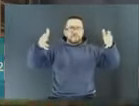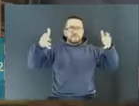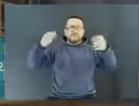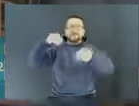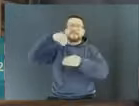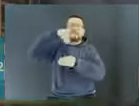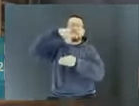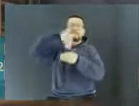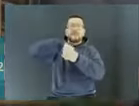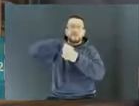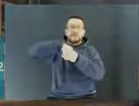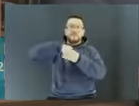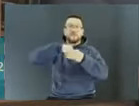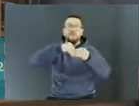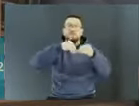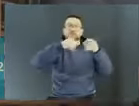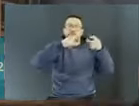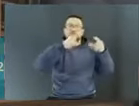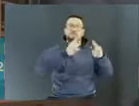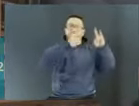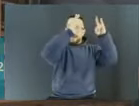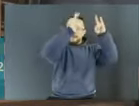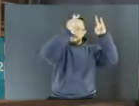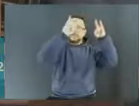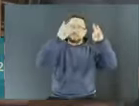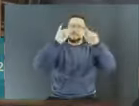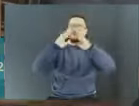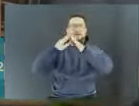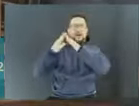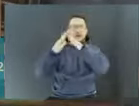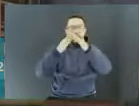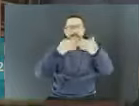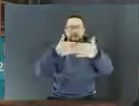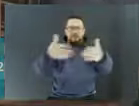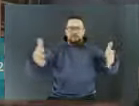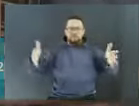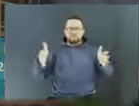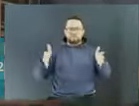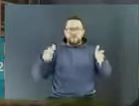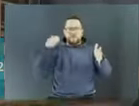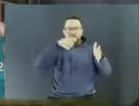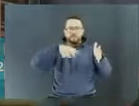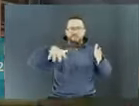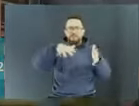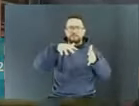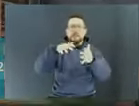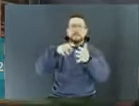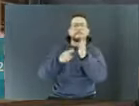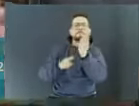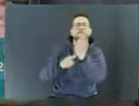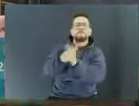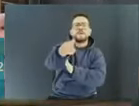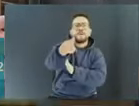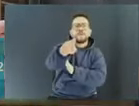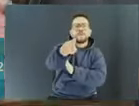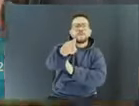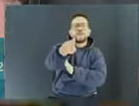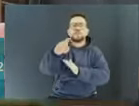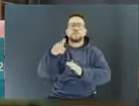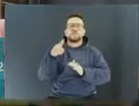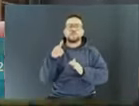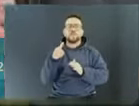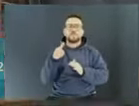precisam de uma regulamentação para que possam ter segurança jurídica. Eu queria entender do senhor qual é a regulamentação